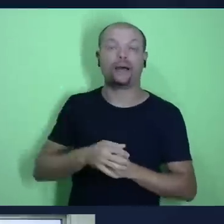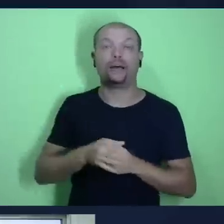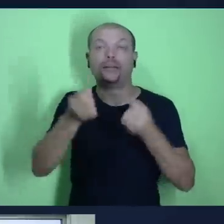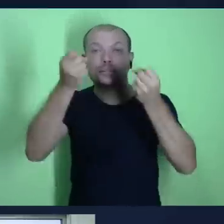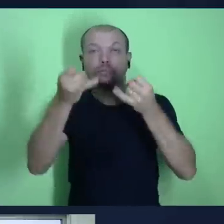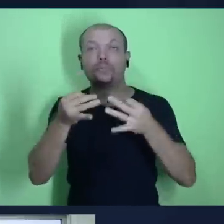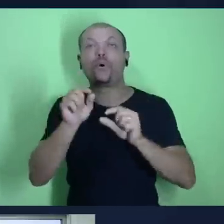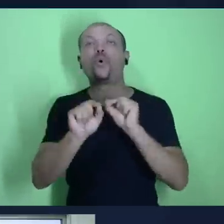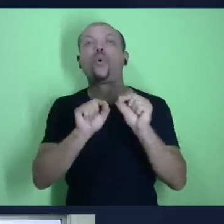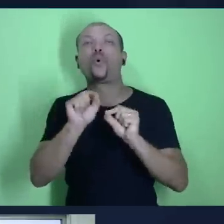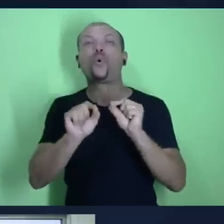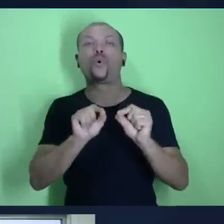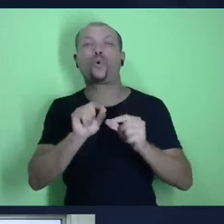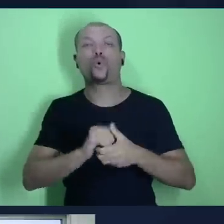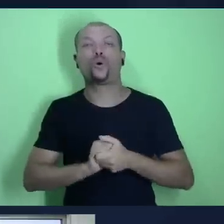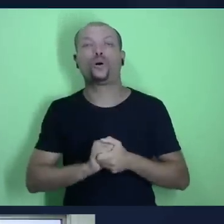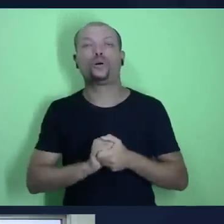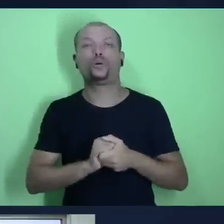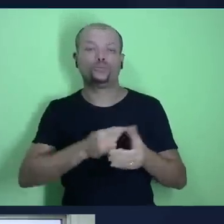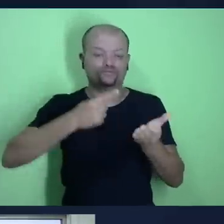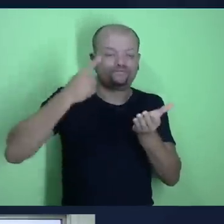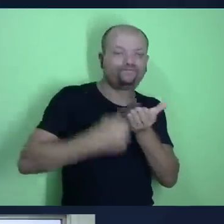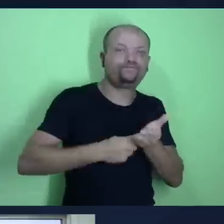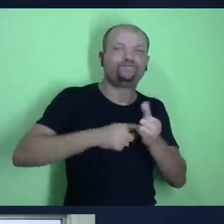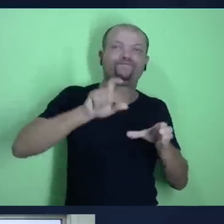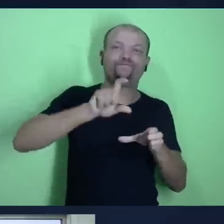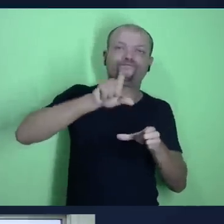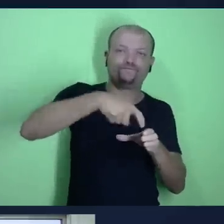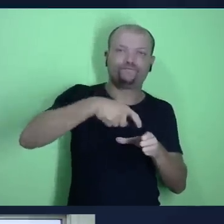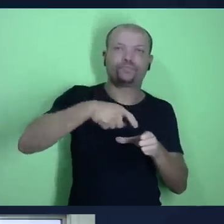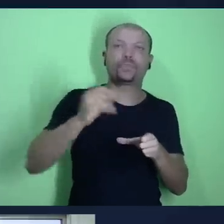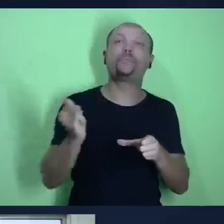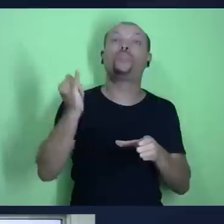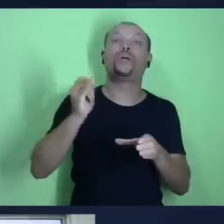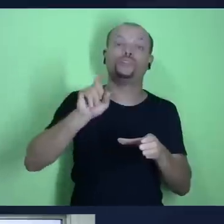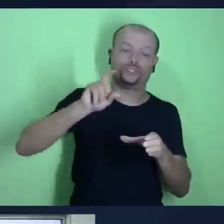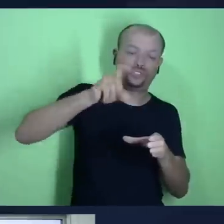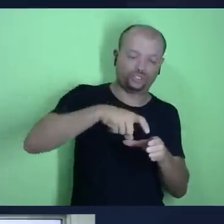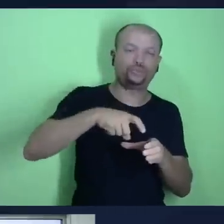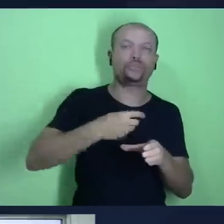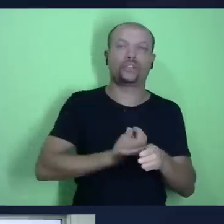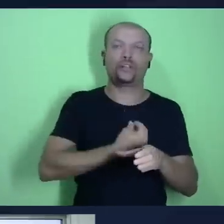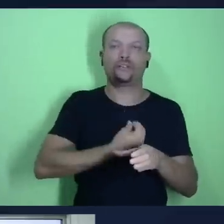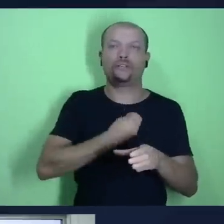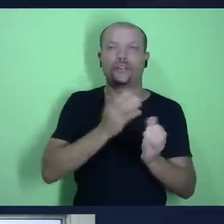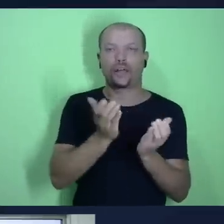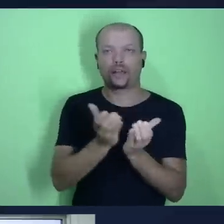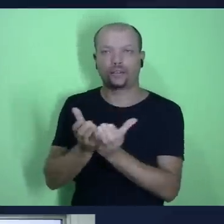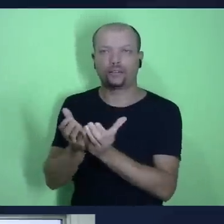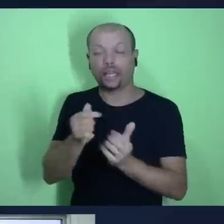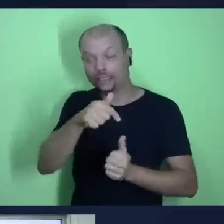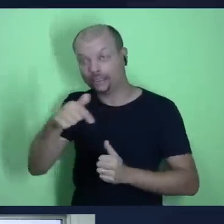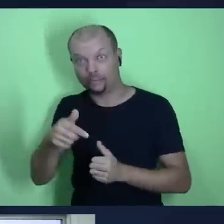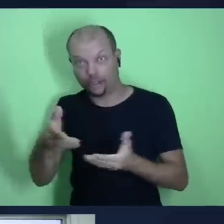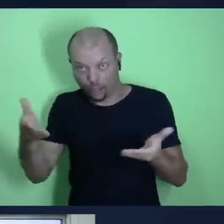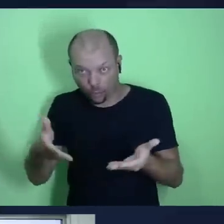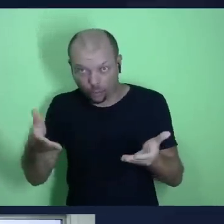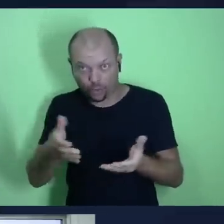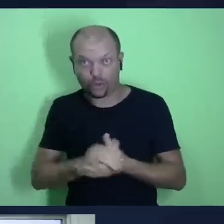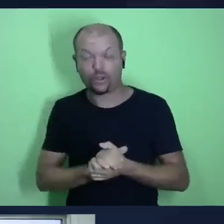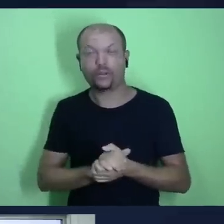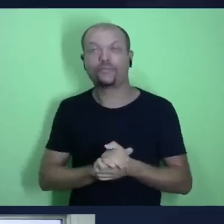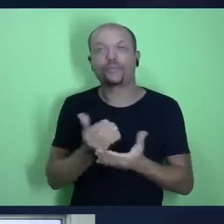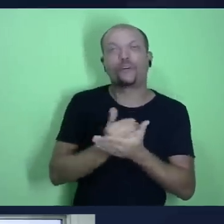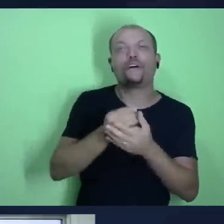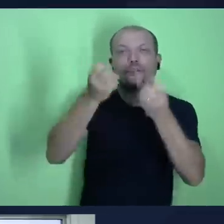sobre o pacto do dízimo, a importância do dízimo na vida do cristão e essa semana iremos falar sobre as